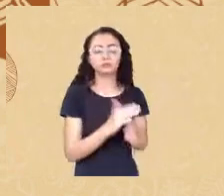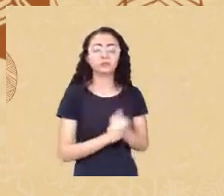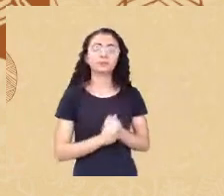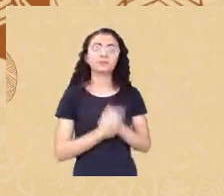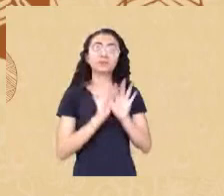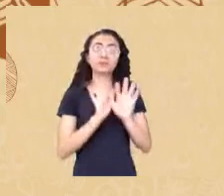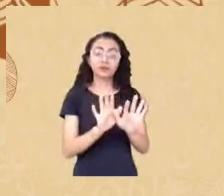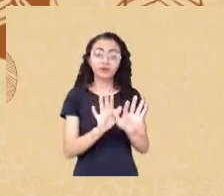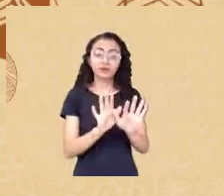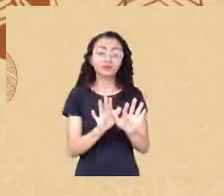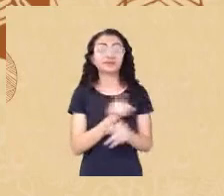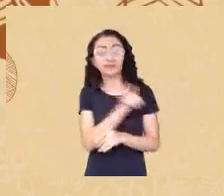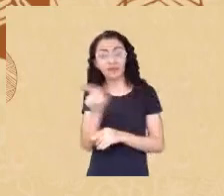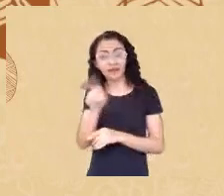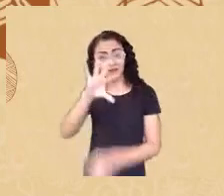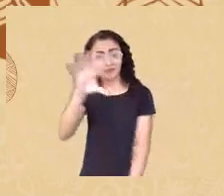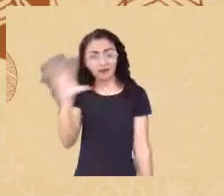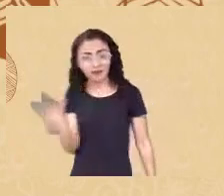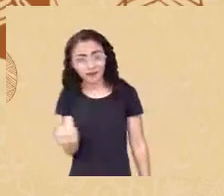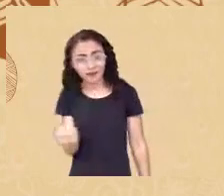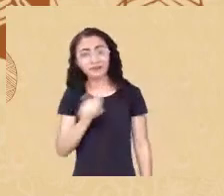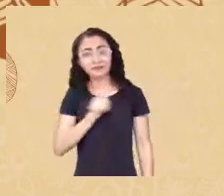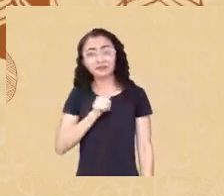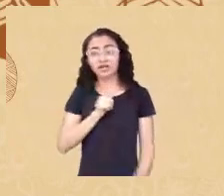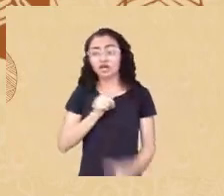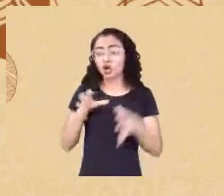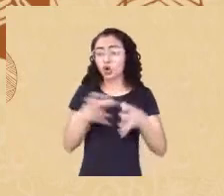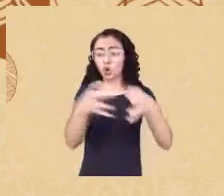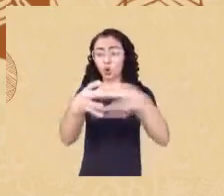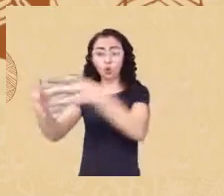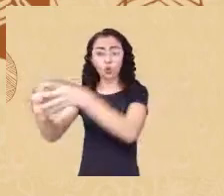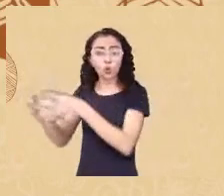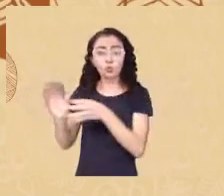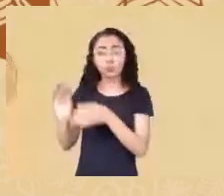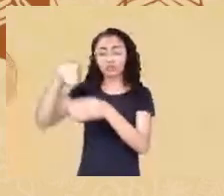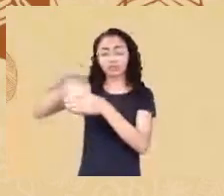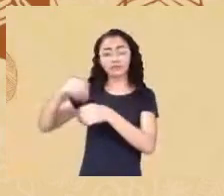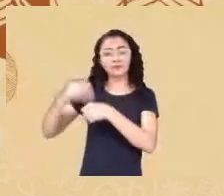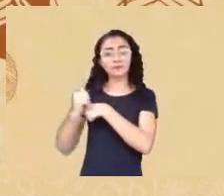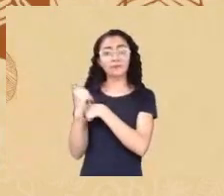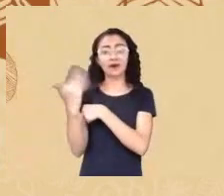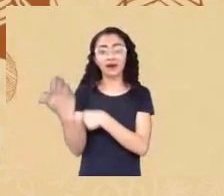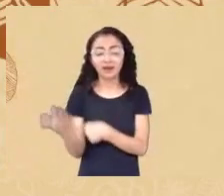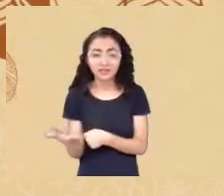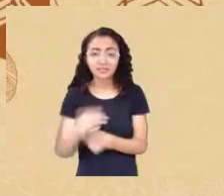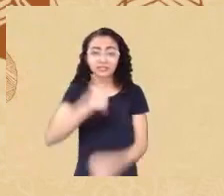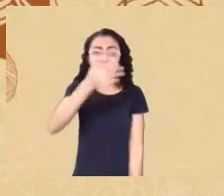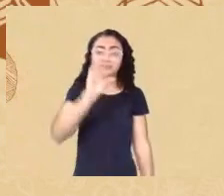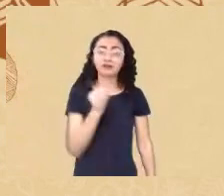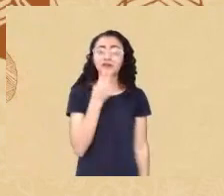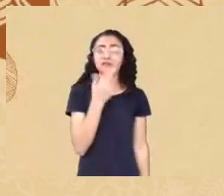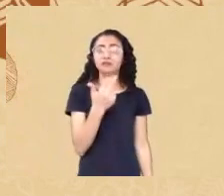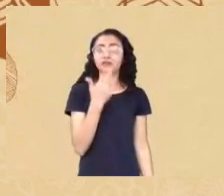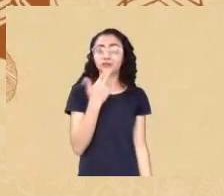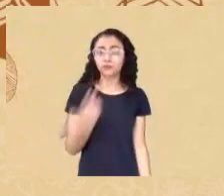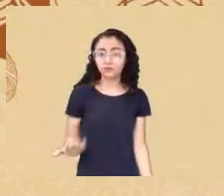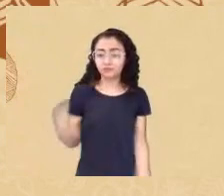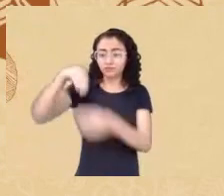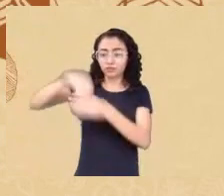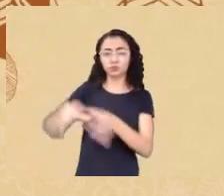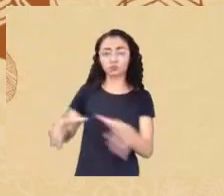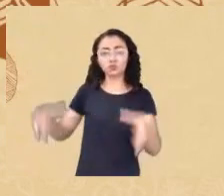então eu acompanhei o processo uma tese a pessoa descrevendo para a defesa como foi difícil